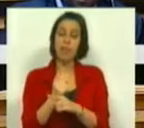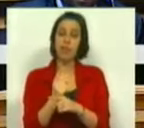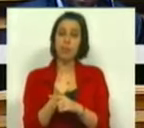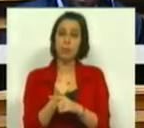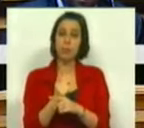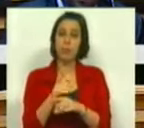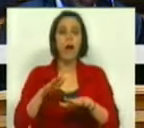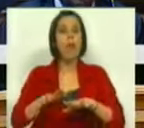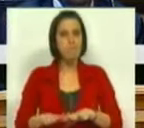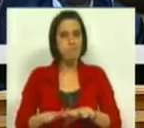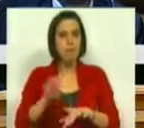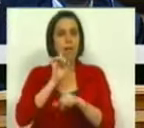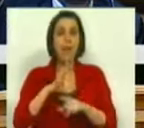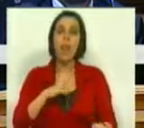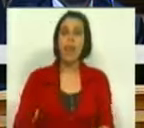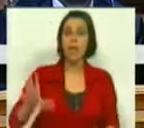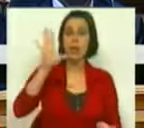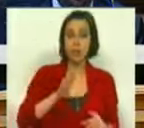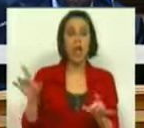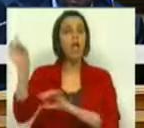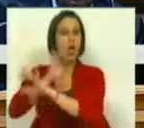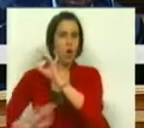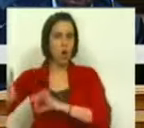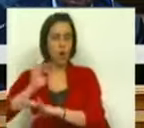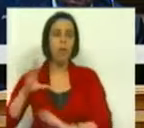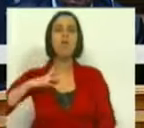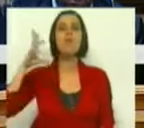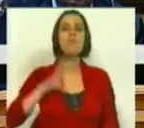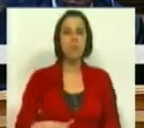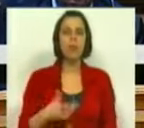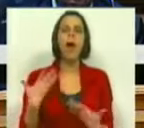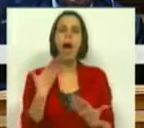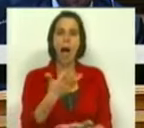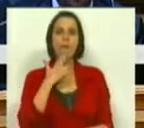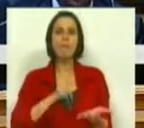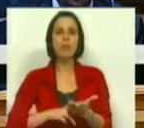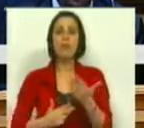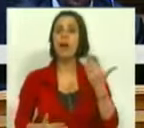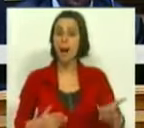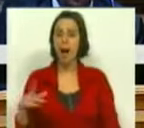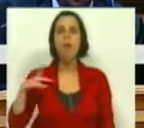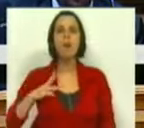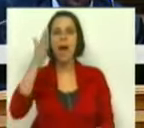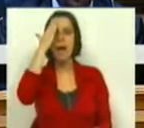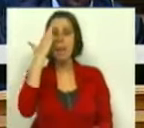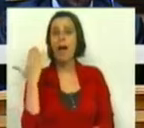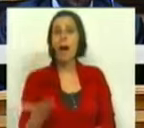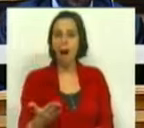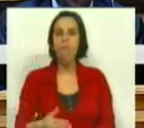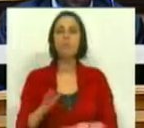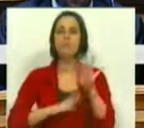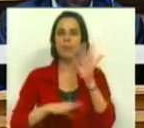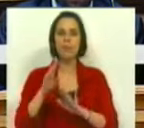em recessão nacional e na Europa, os portugueses têm argumentos, os portugueses têm capacidade